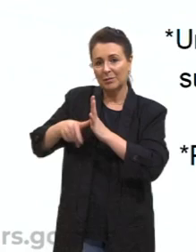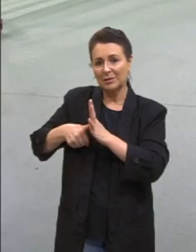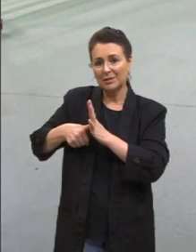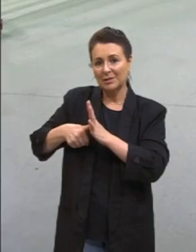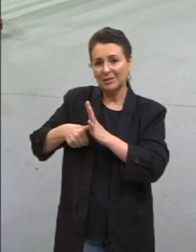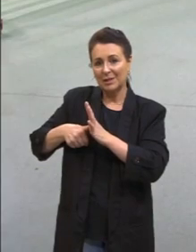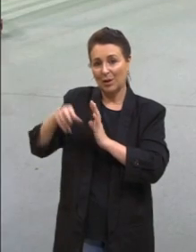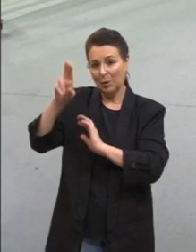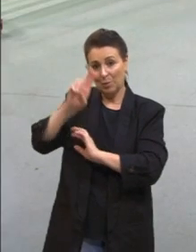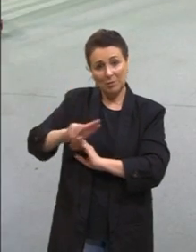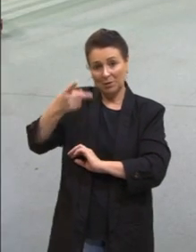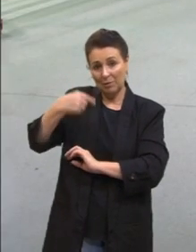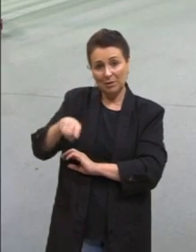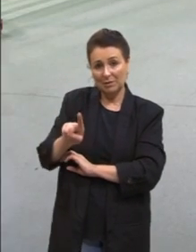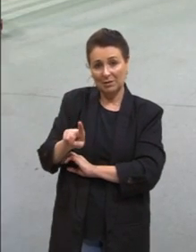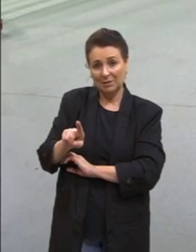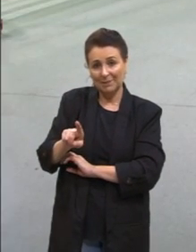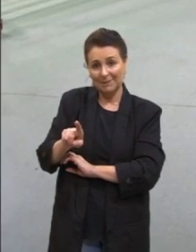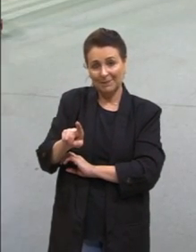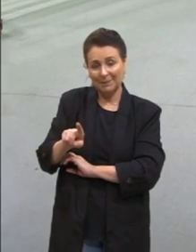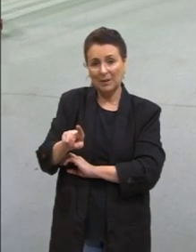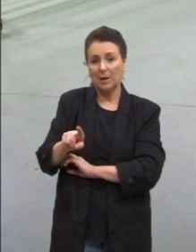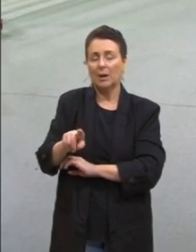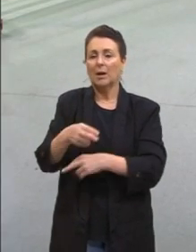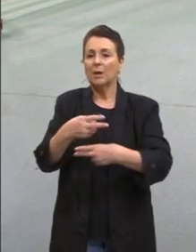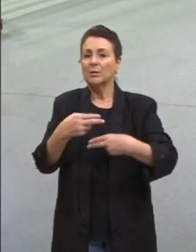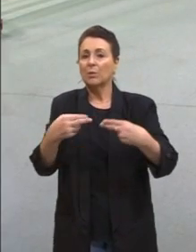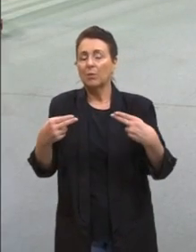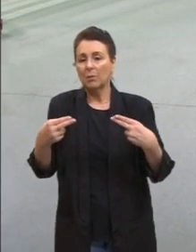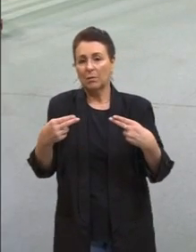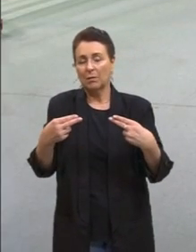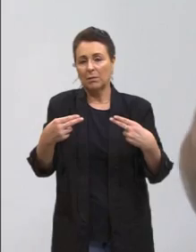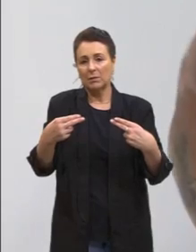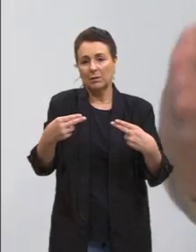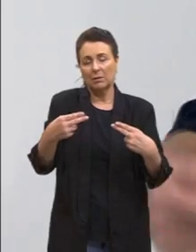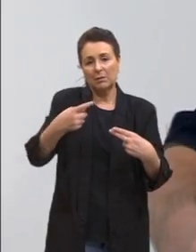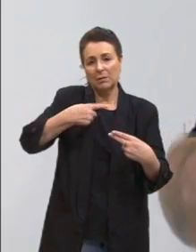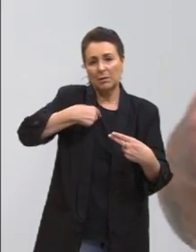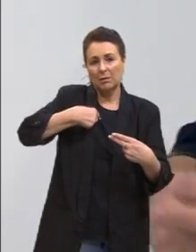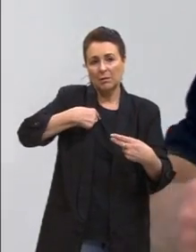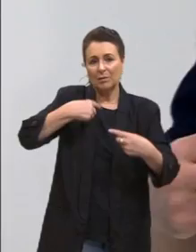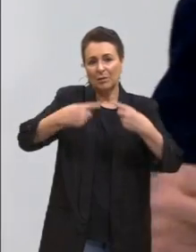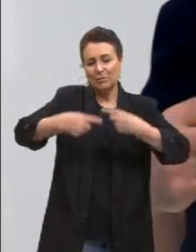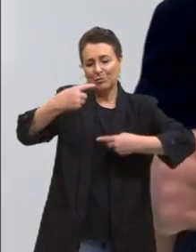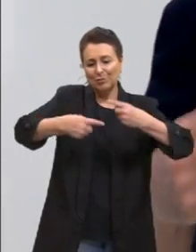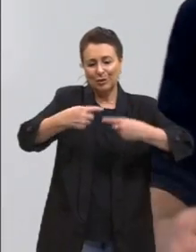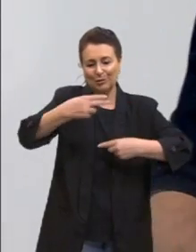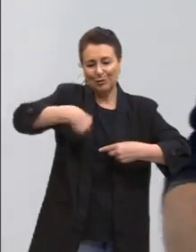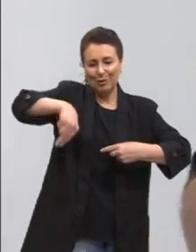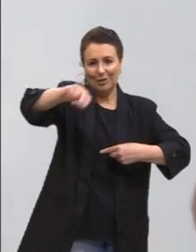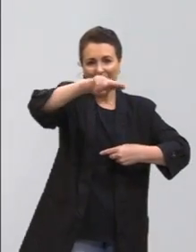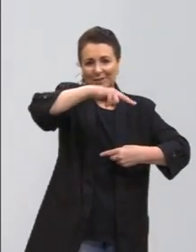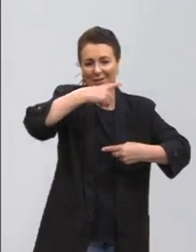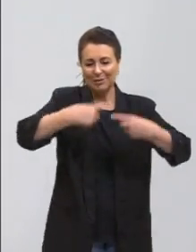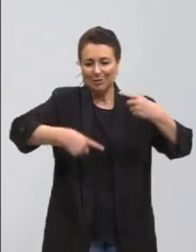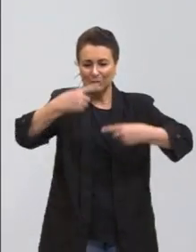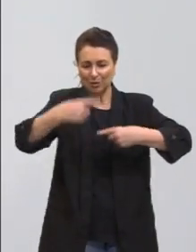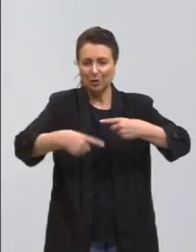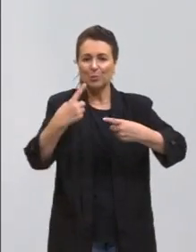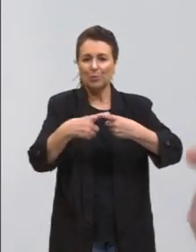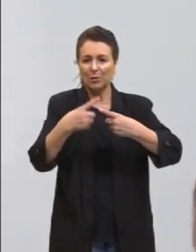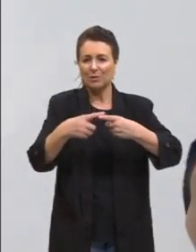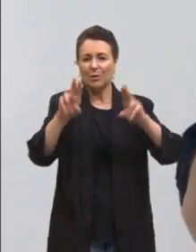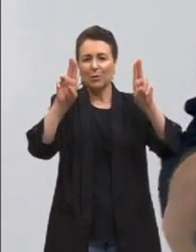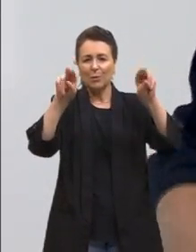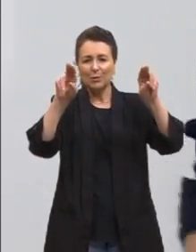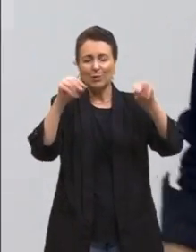Exato. Enfim, são questões, então, para a gente ficar aí discutindo, né? E são questões aí que são pertinentes e que são